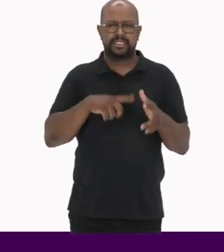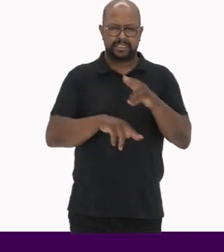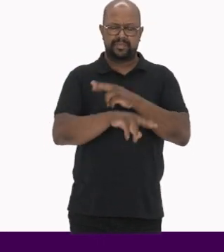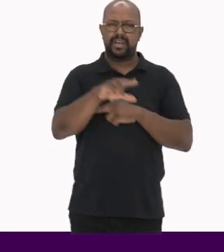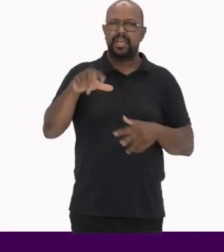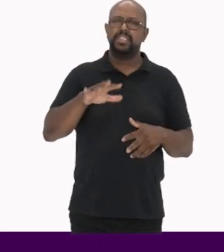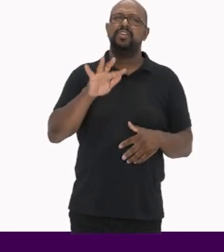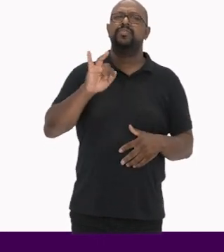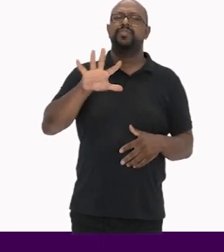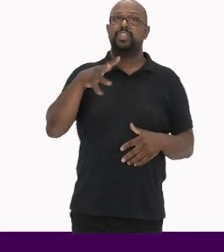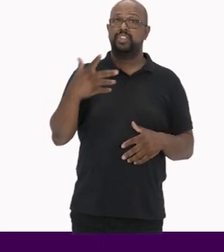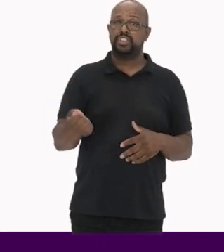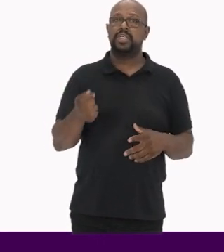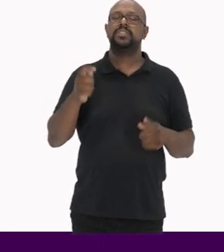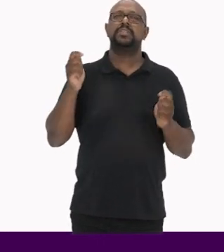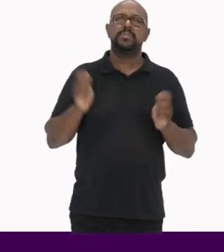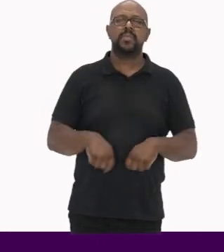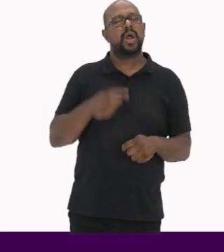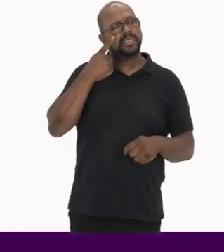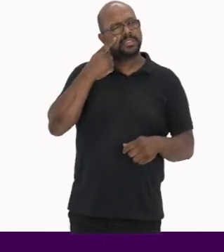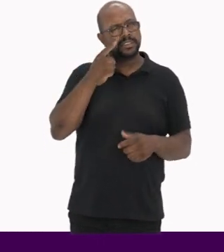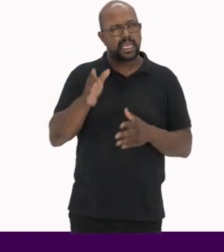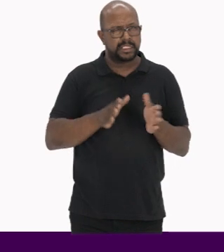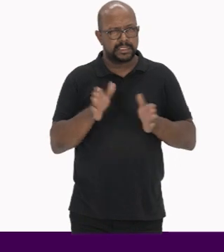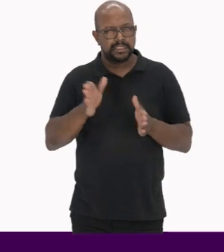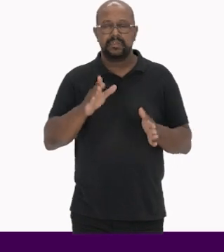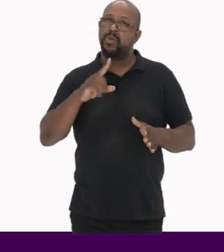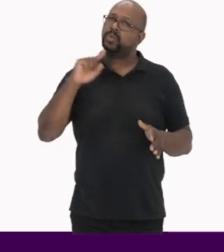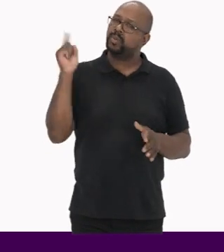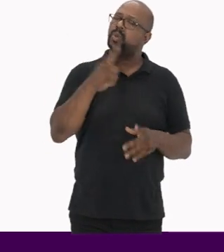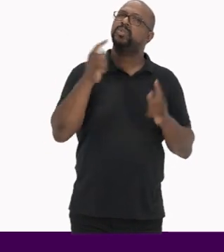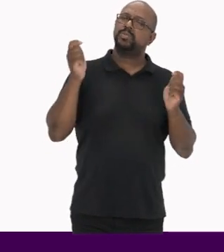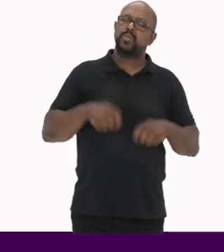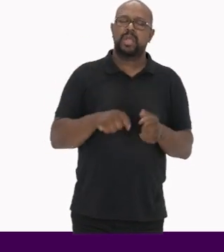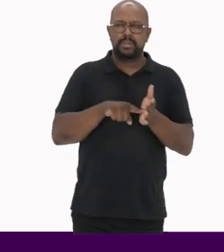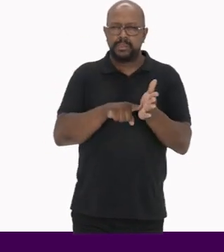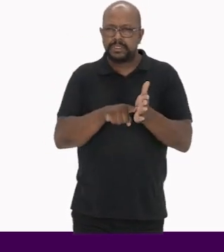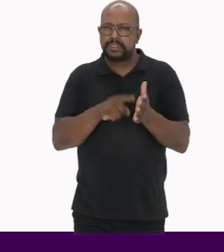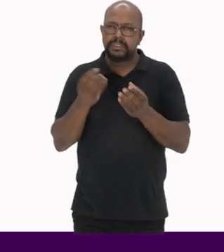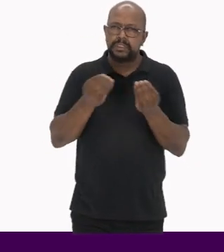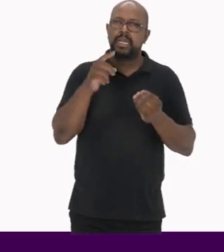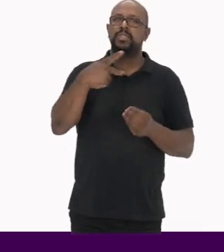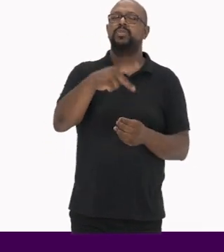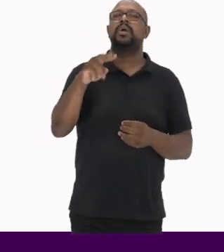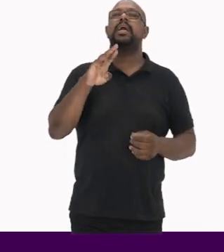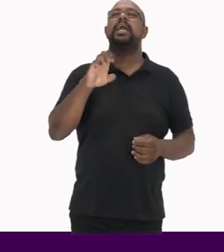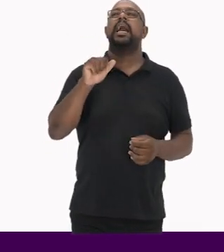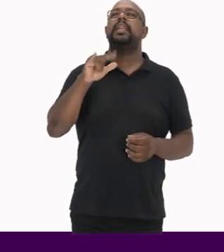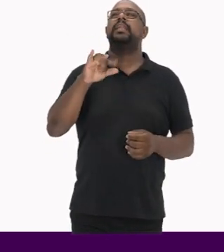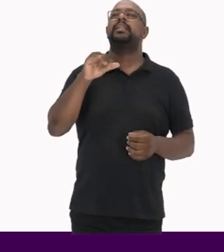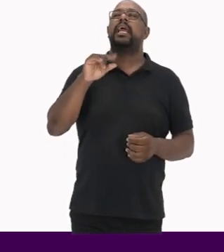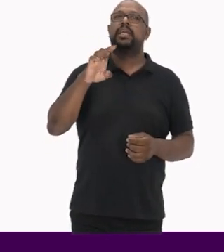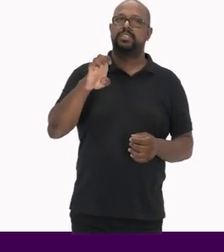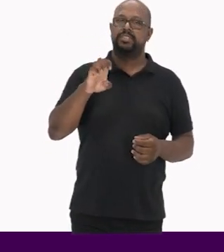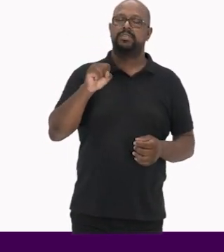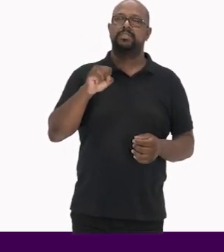diferentes fichas Que podem ser acessíveis e todos podem pesquisar de acordo com a sua realidade